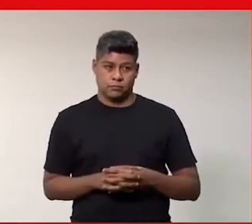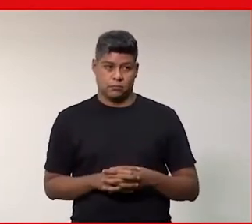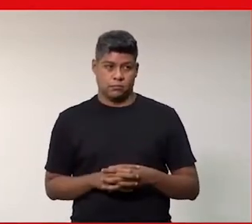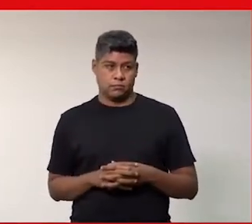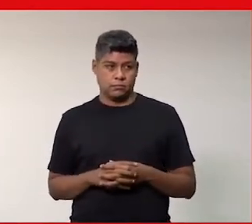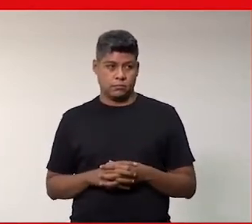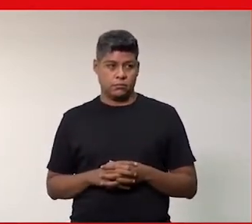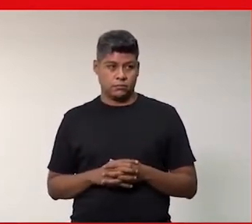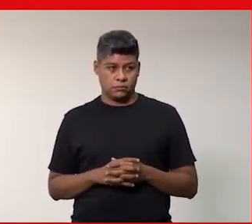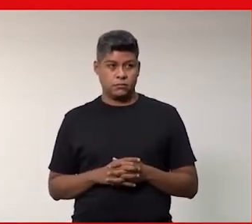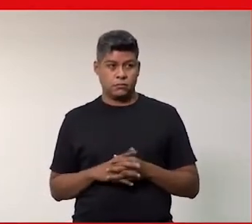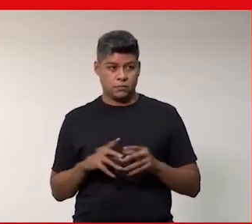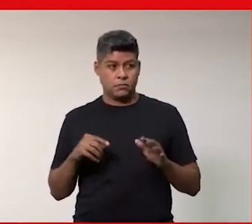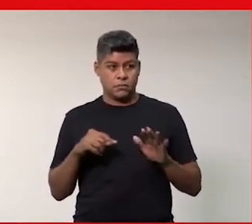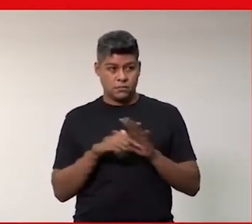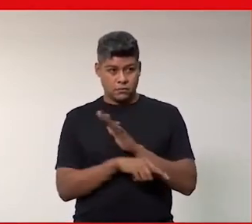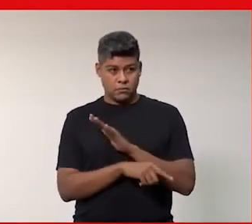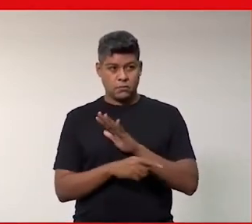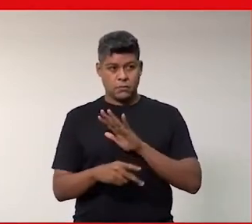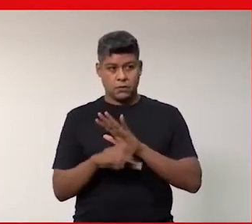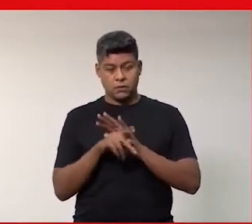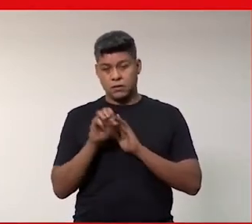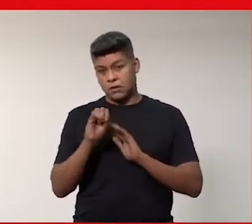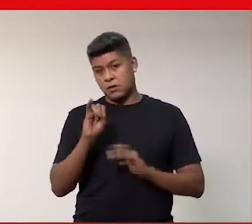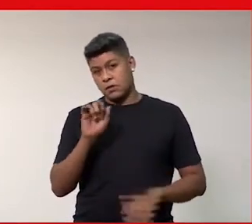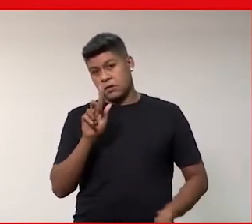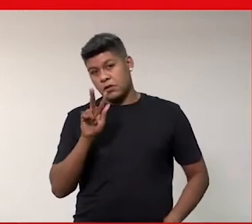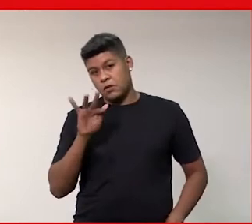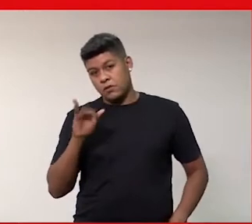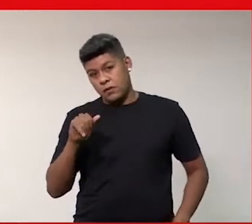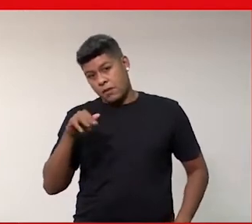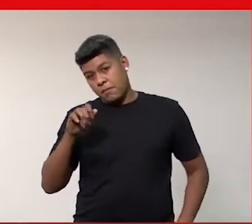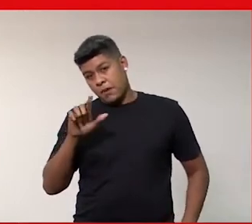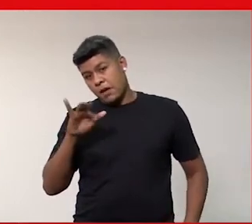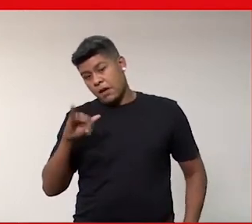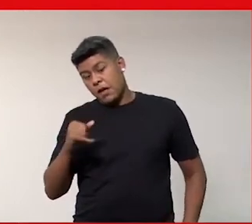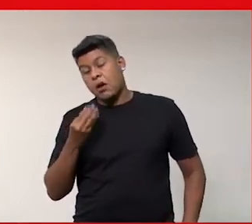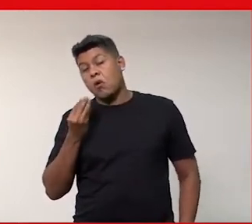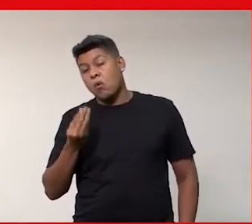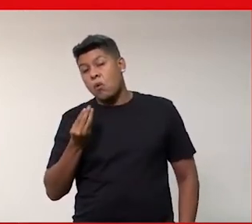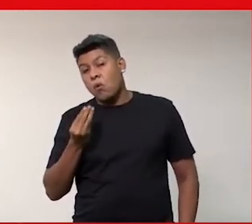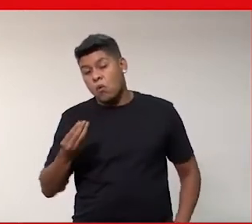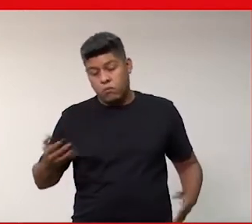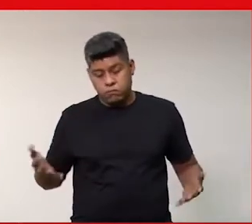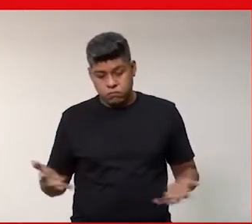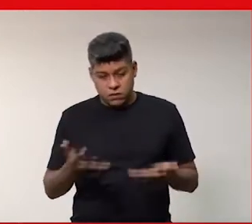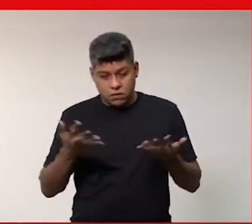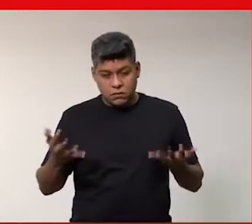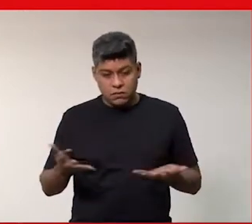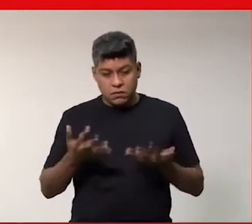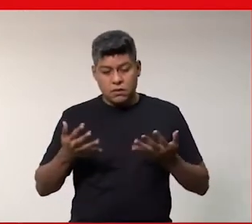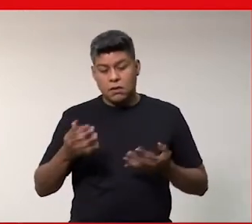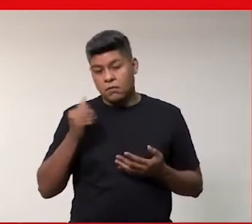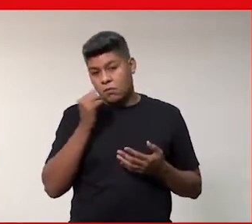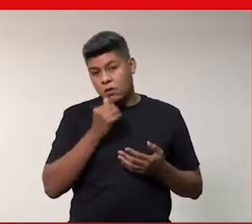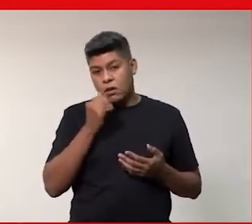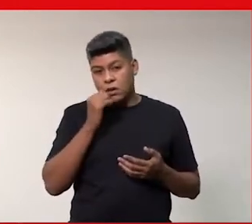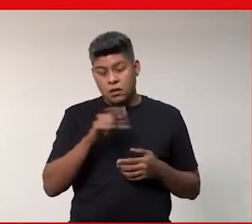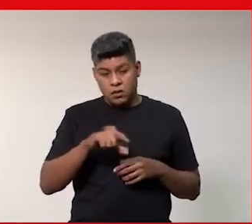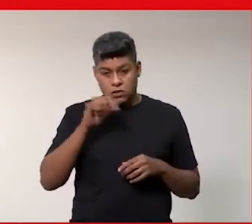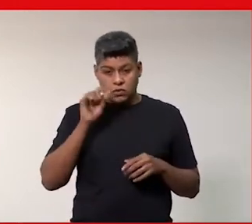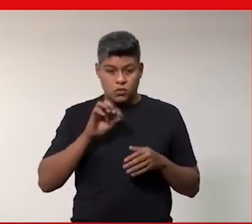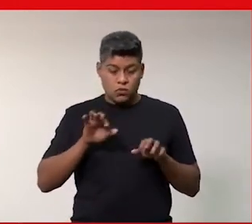uma das perguntas foi feita pela Silvia Amélia qual foi a motivação das mulheres do painel para escolher a